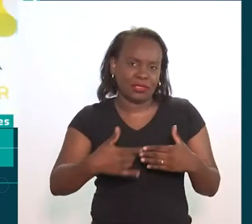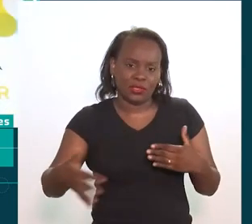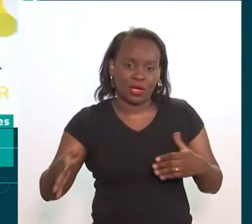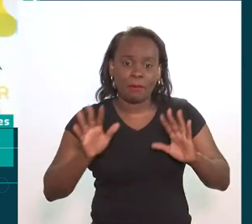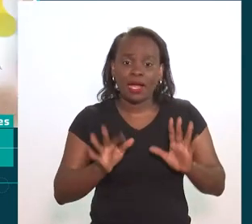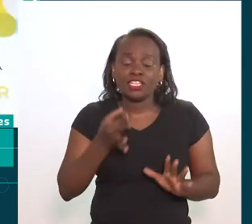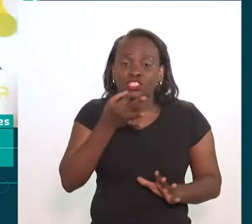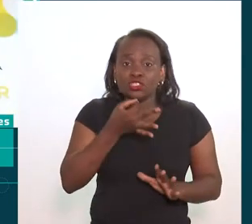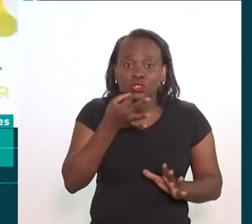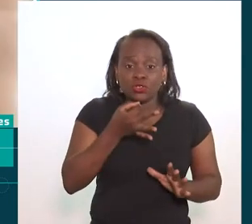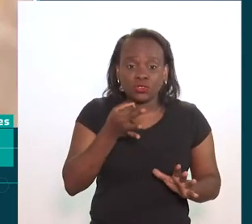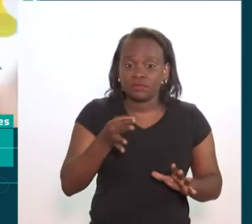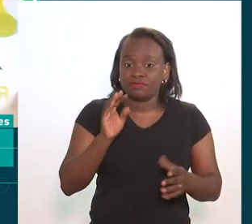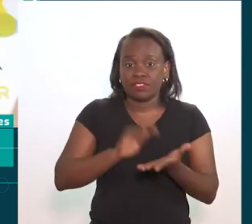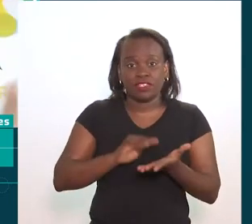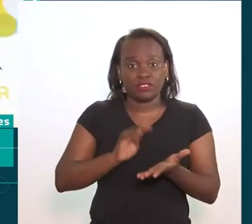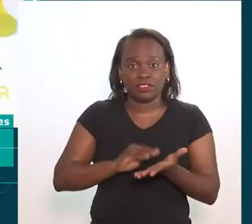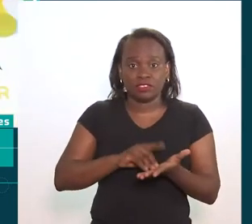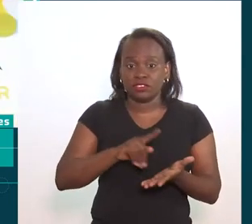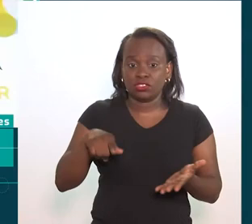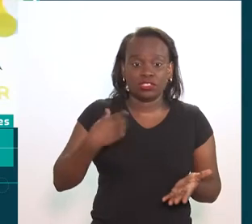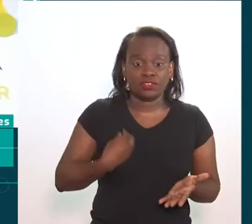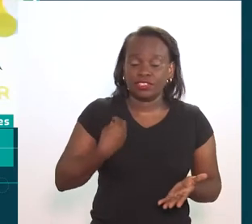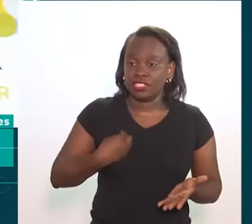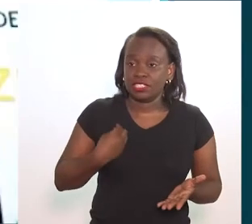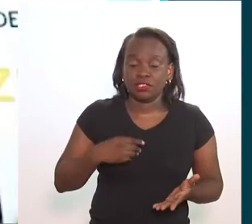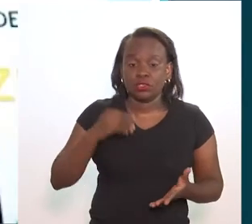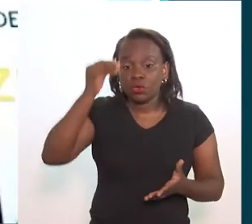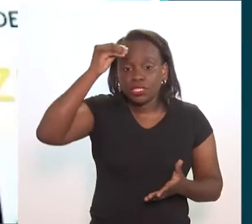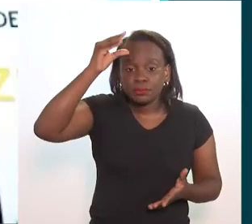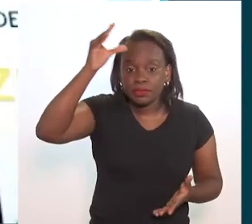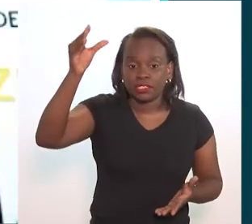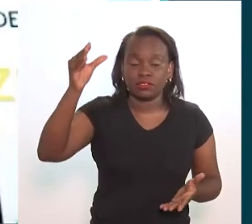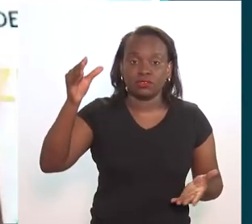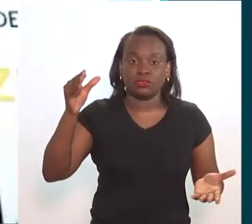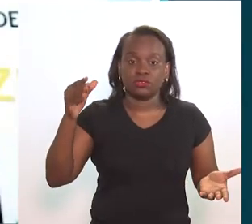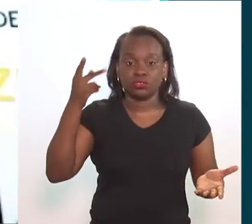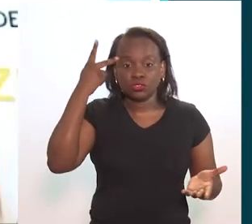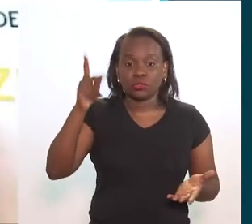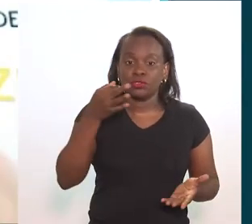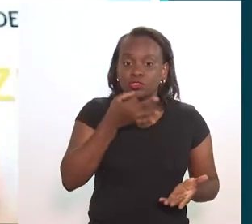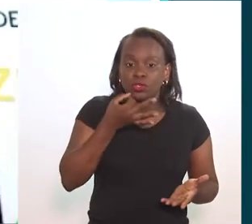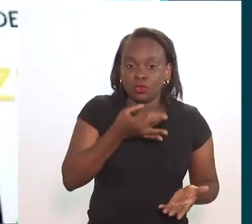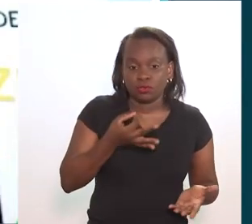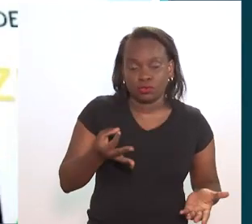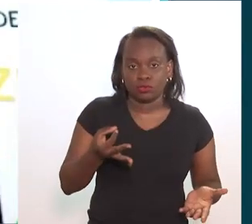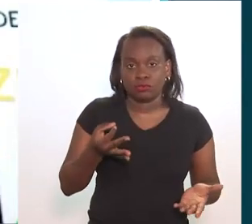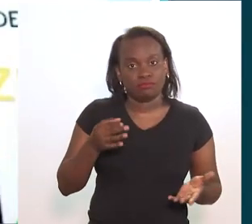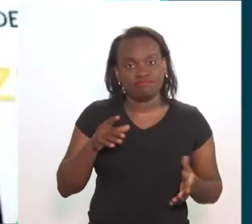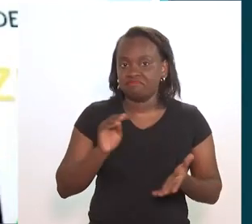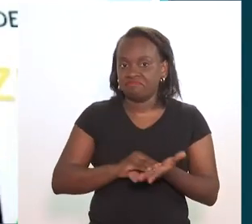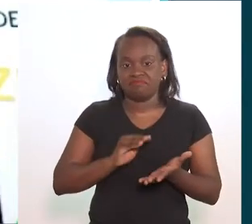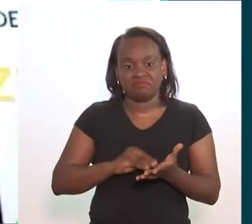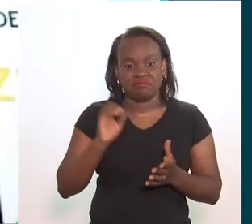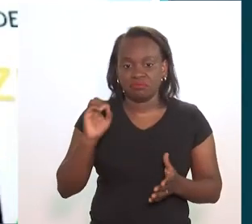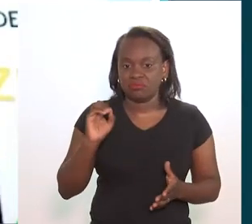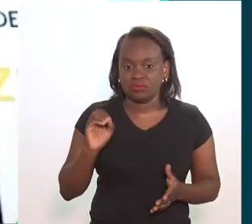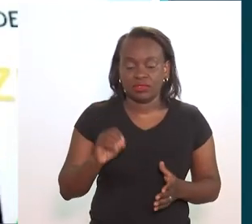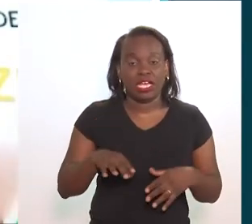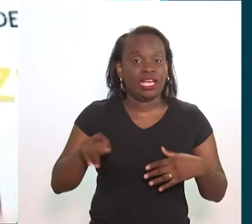amarelo com o azul dá o verde, por aí vai. Mas os sonhos são totalmente ausentes das nossas vidas, o conhecimento